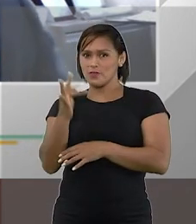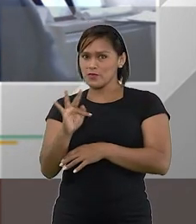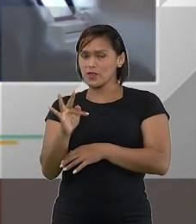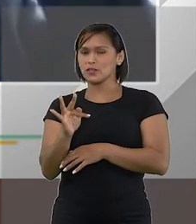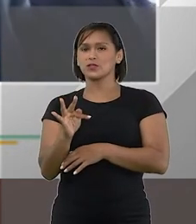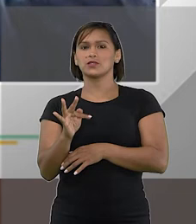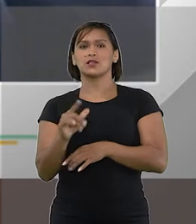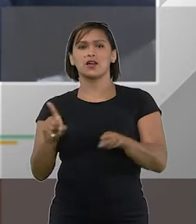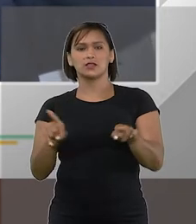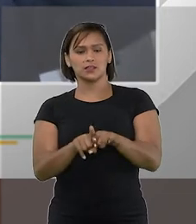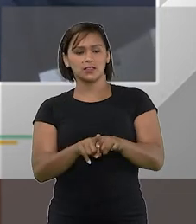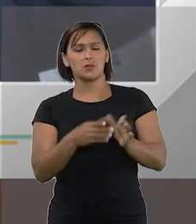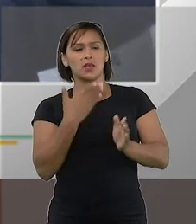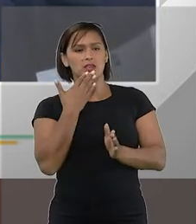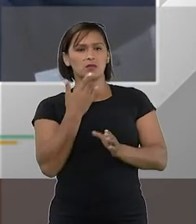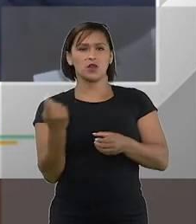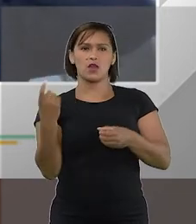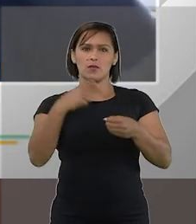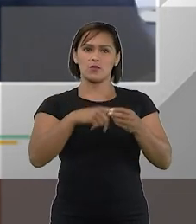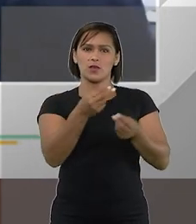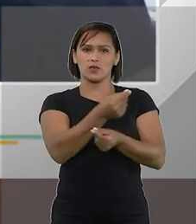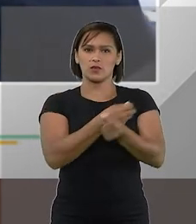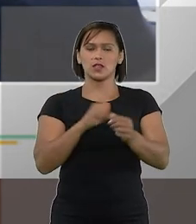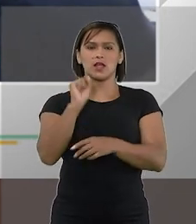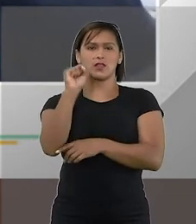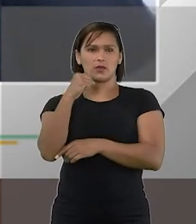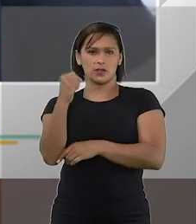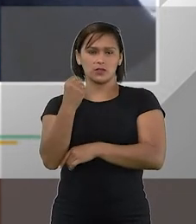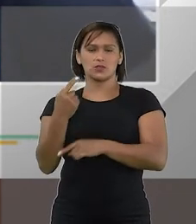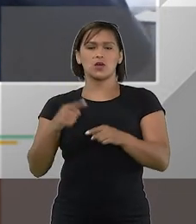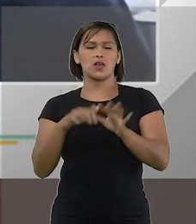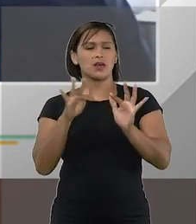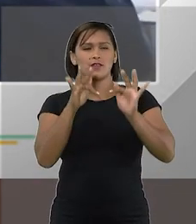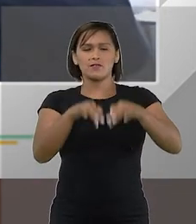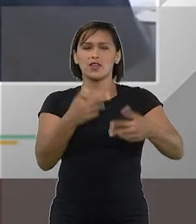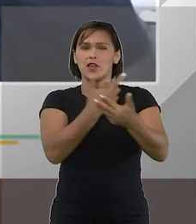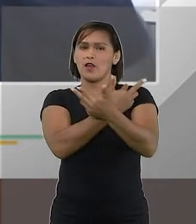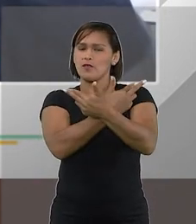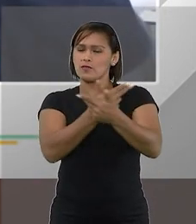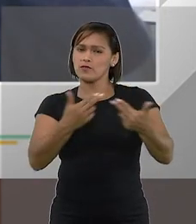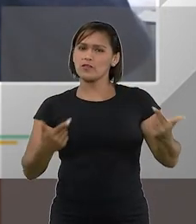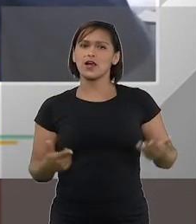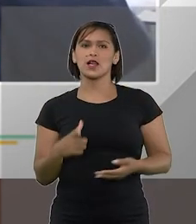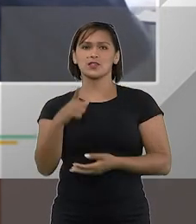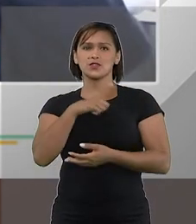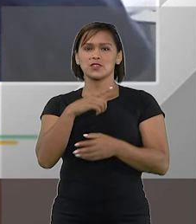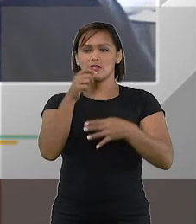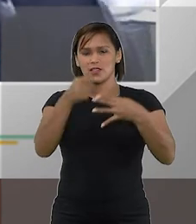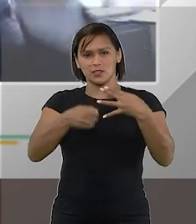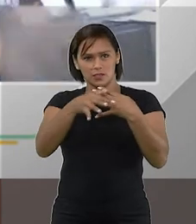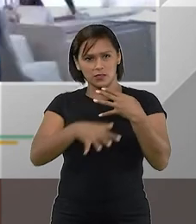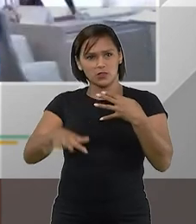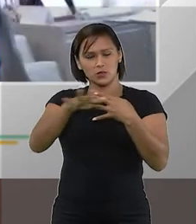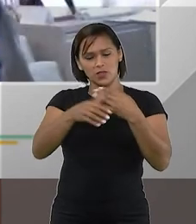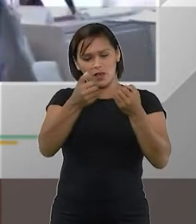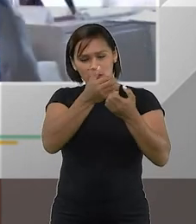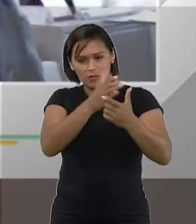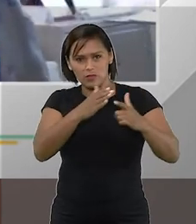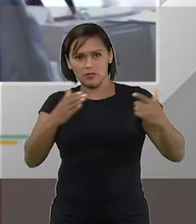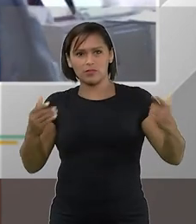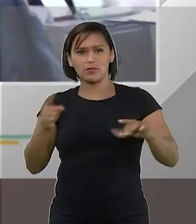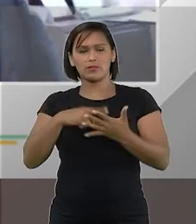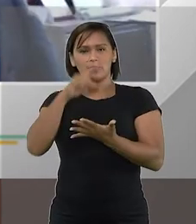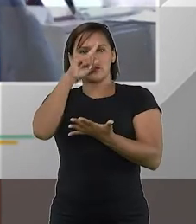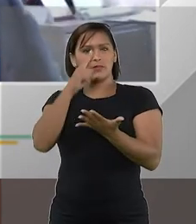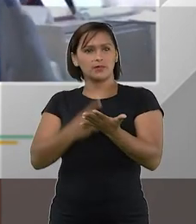metodistas que tiram recuperação lá no Rio Grande do Sul enfim há uma tendência da jurisprudência a ampliar